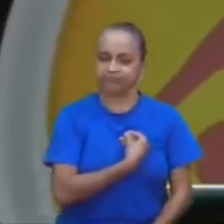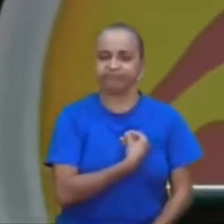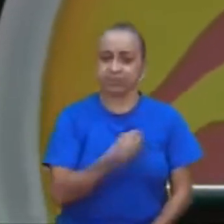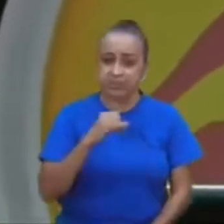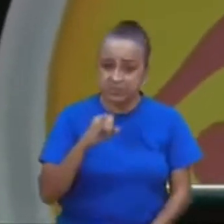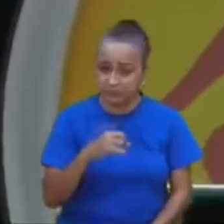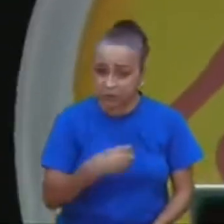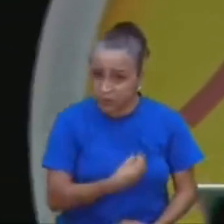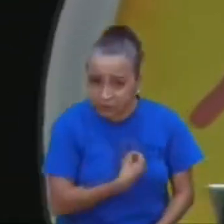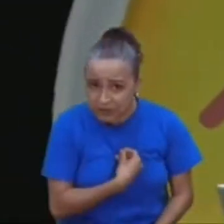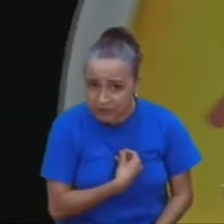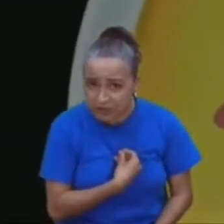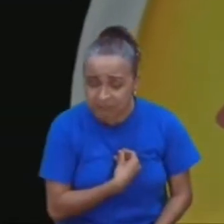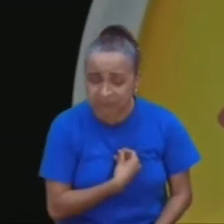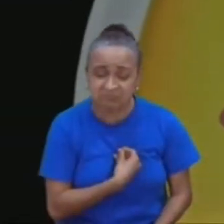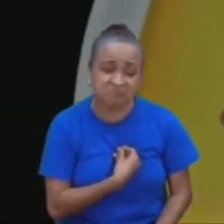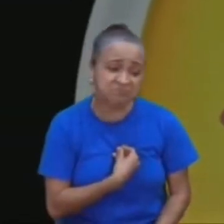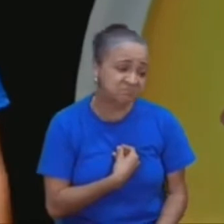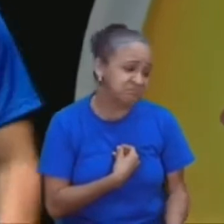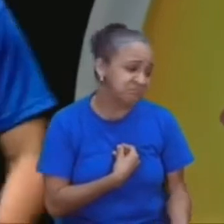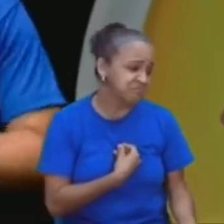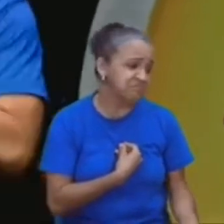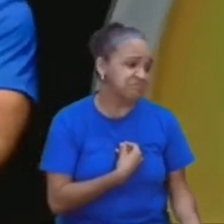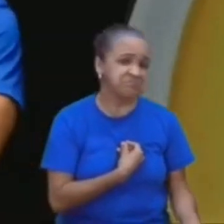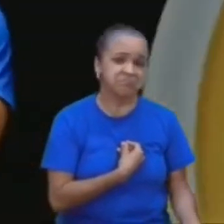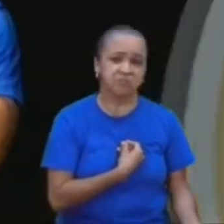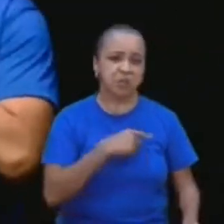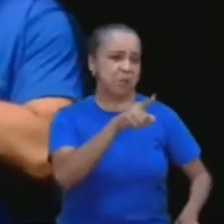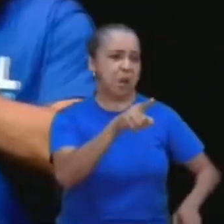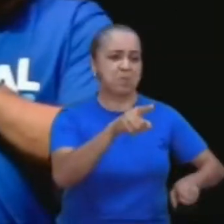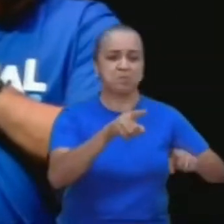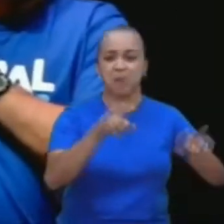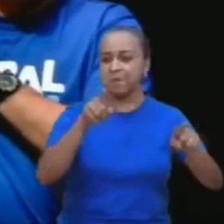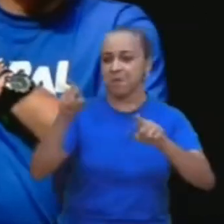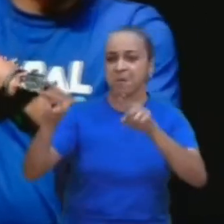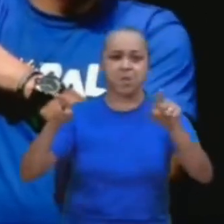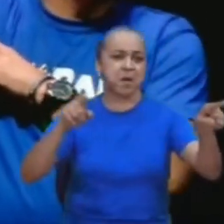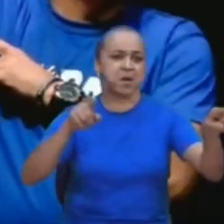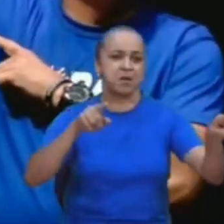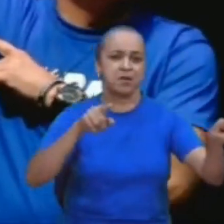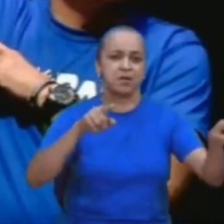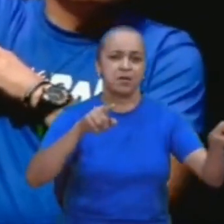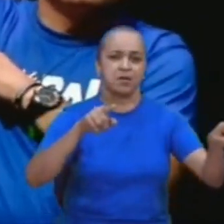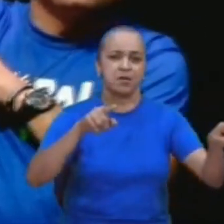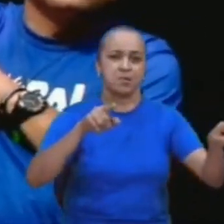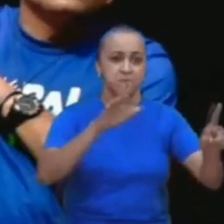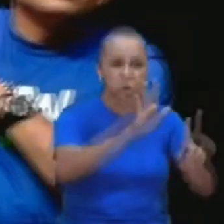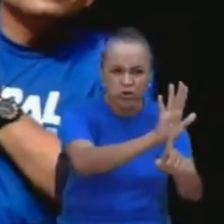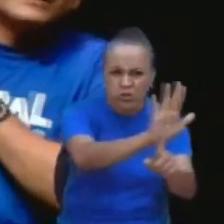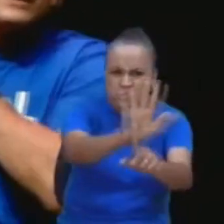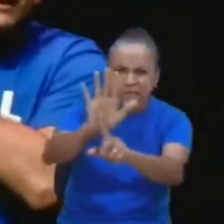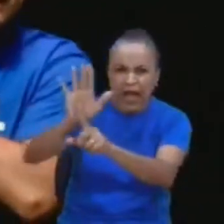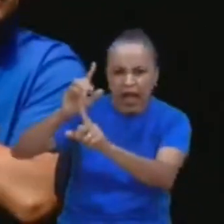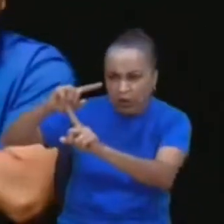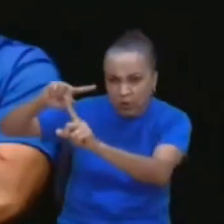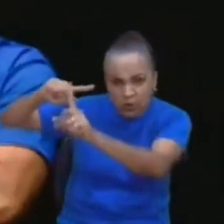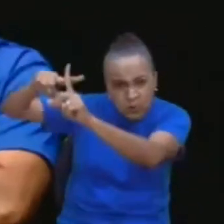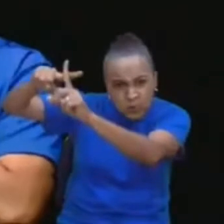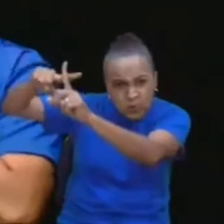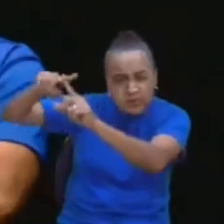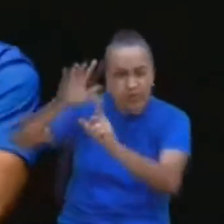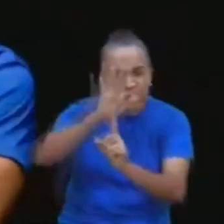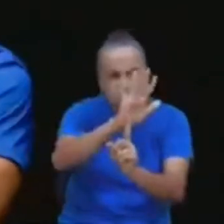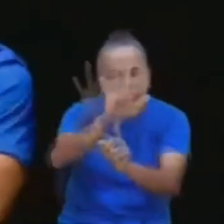vive, o coração, de apontar as pessoas, para a cruz, para Samaria, para